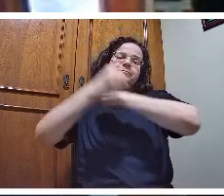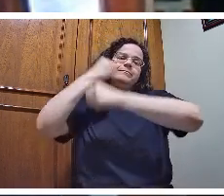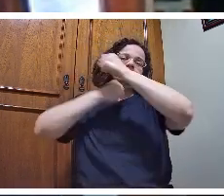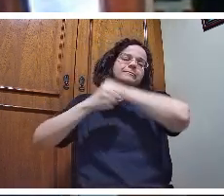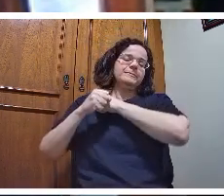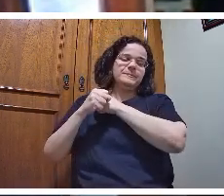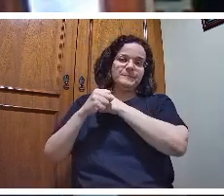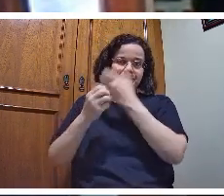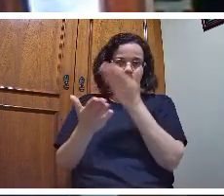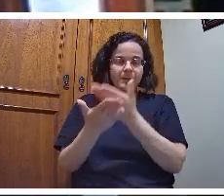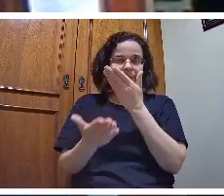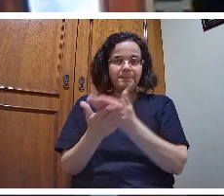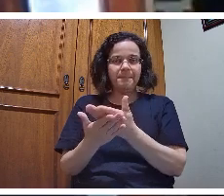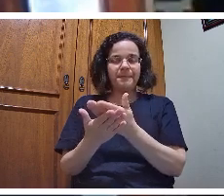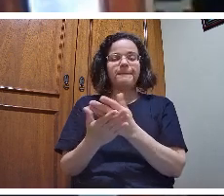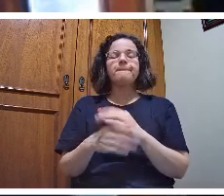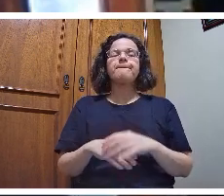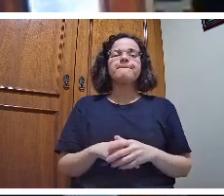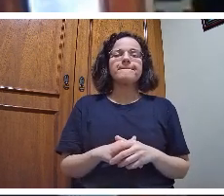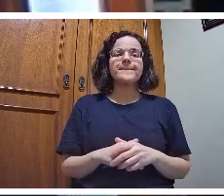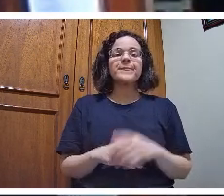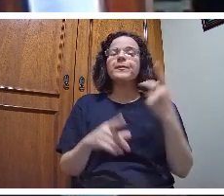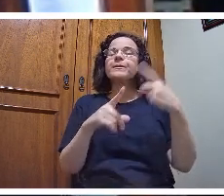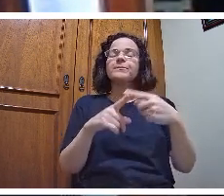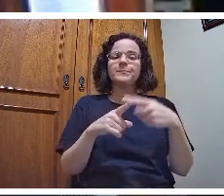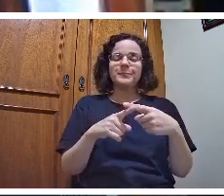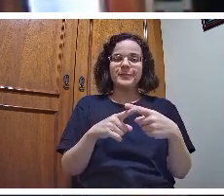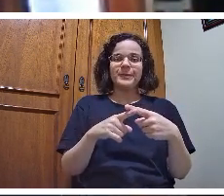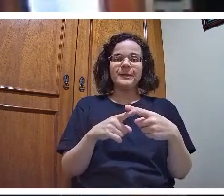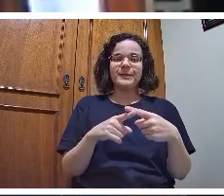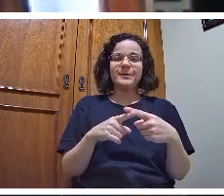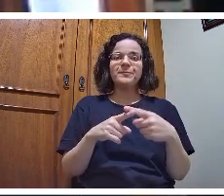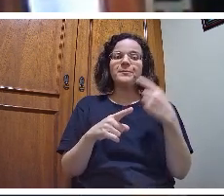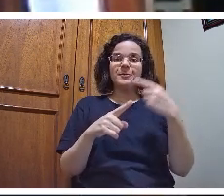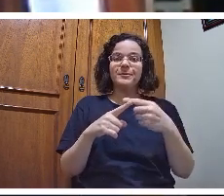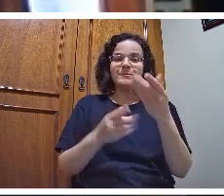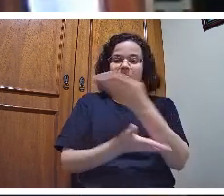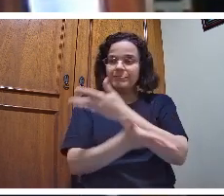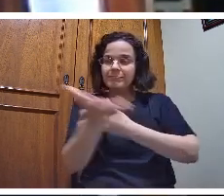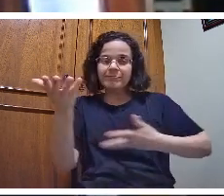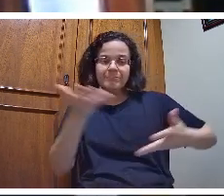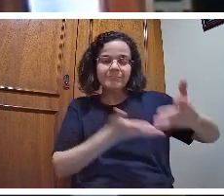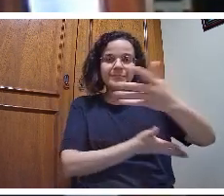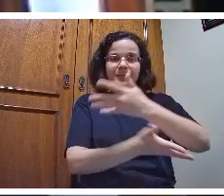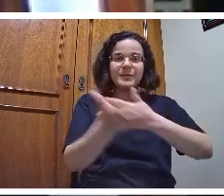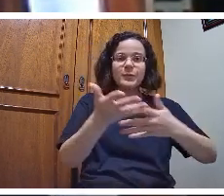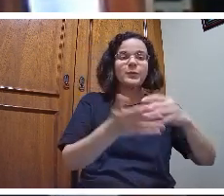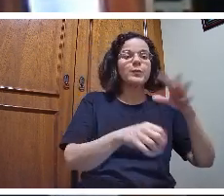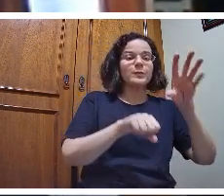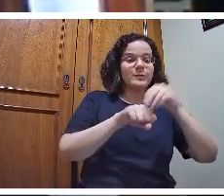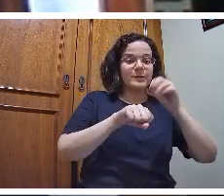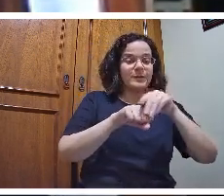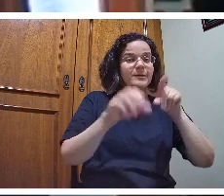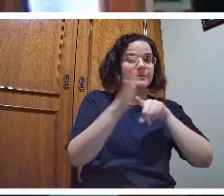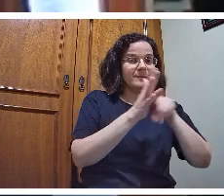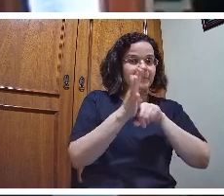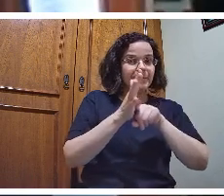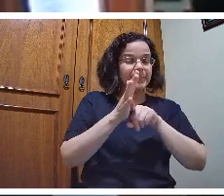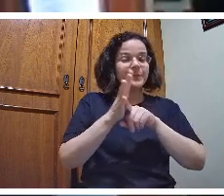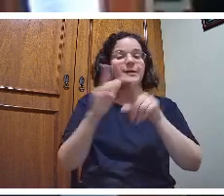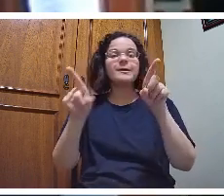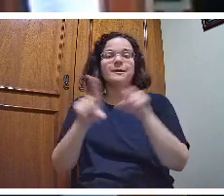a interação entre o conhecimento científico e o conhecimento cotidiano é que nos leva a